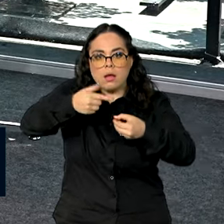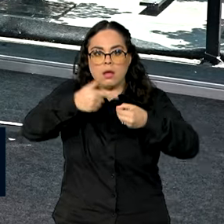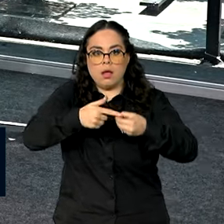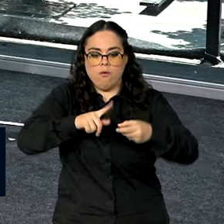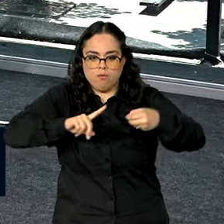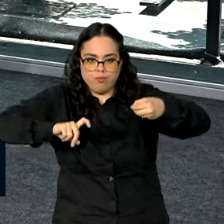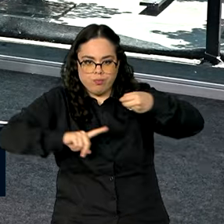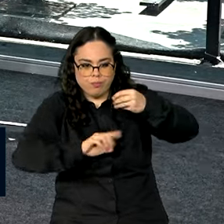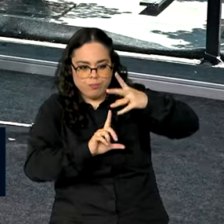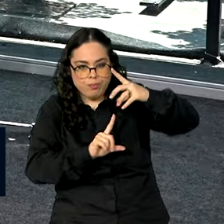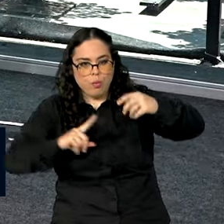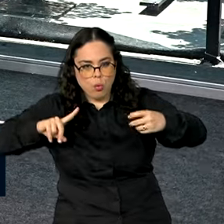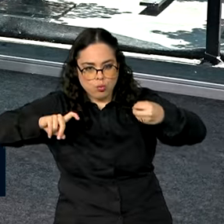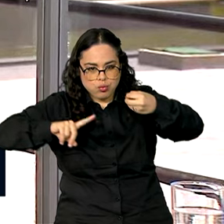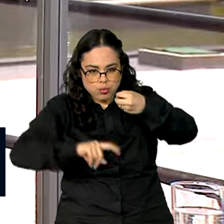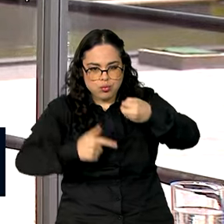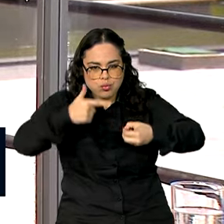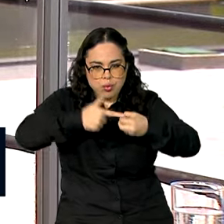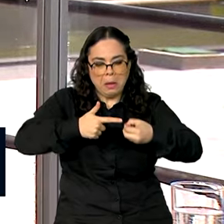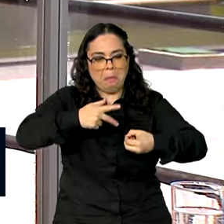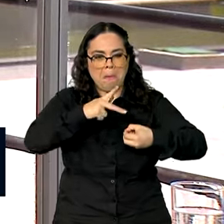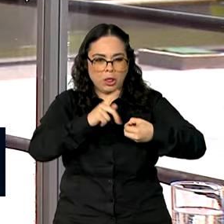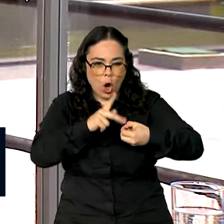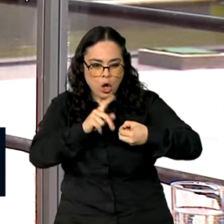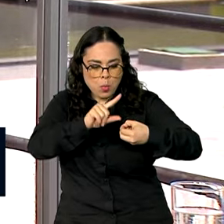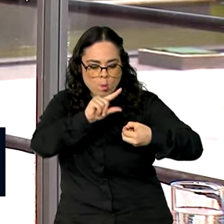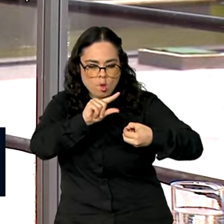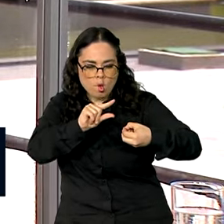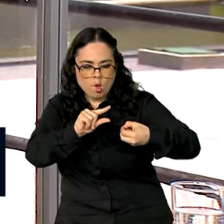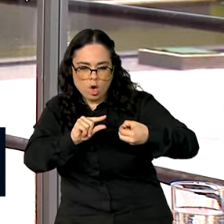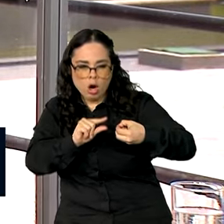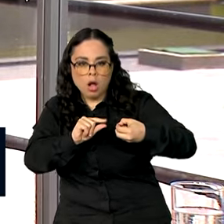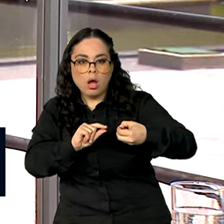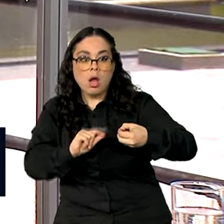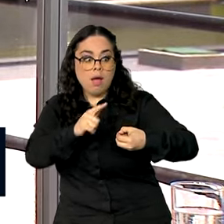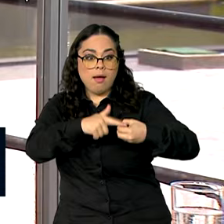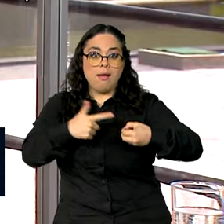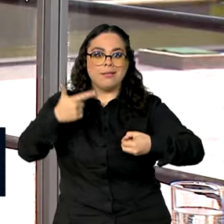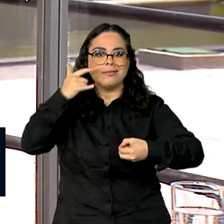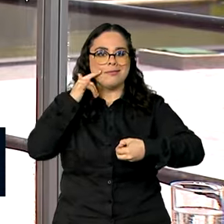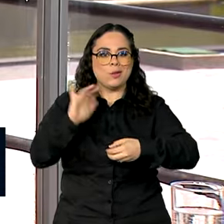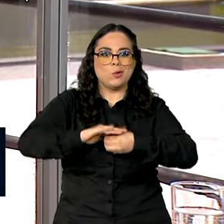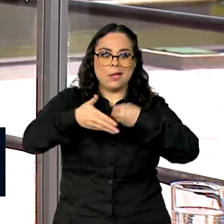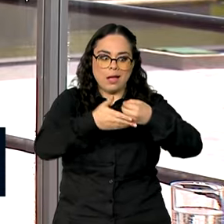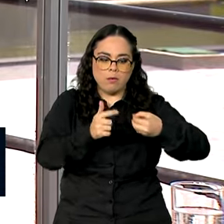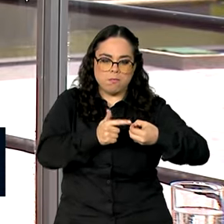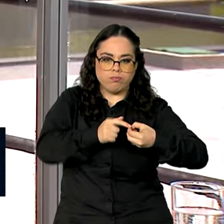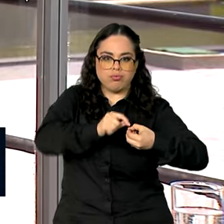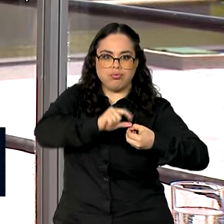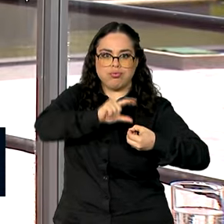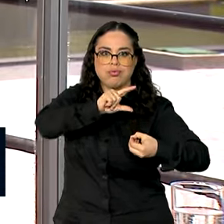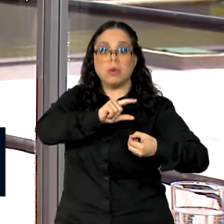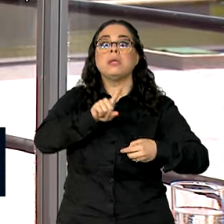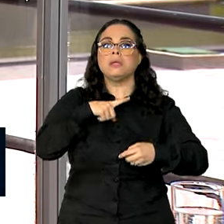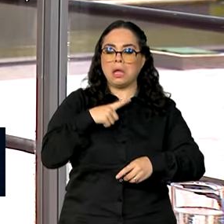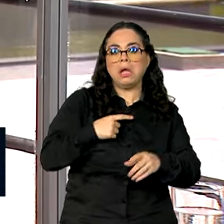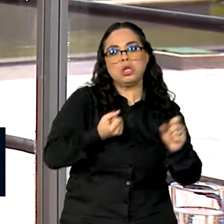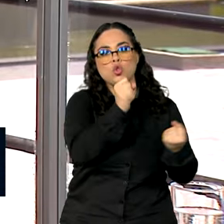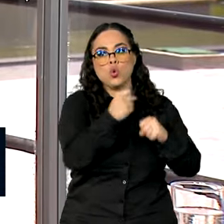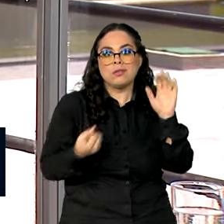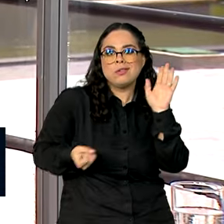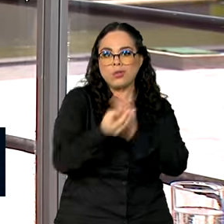combustível fóssil que a gente usa, né? Exatamente. Prevê mandato para o diesel verde. seja, uma nova indústria para produzir diesel verde a partir